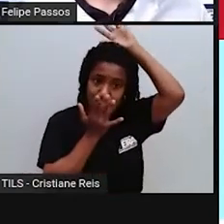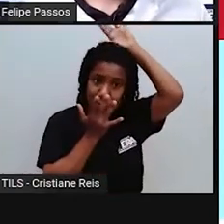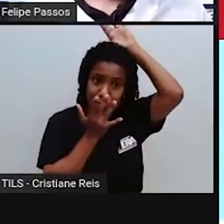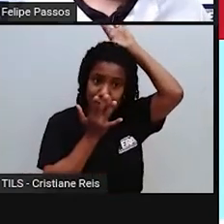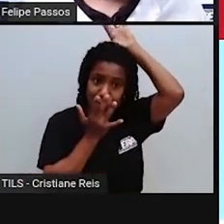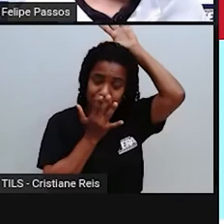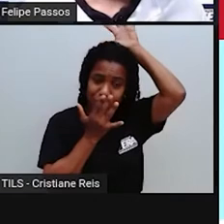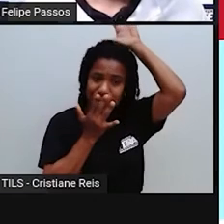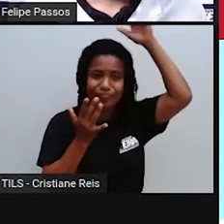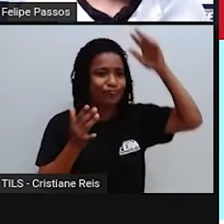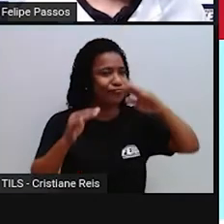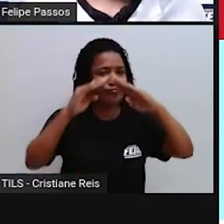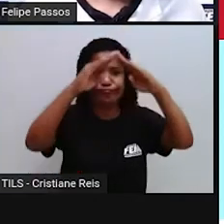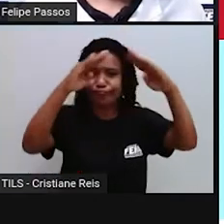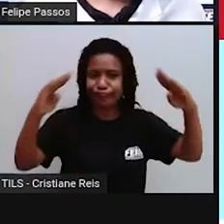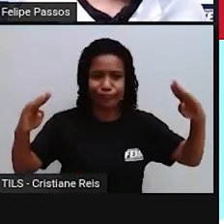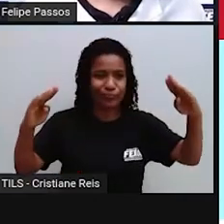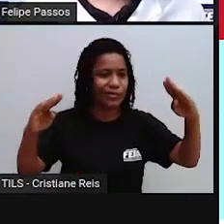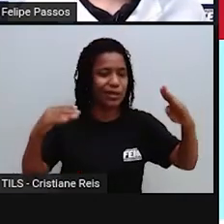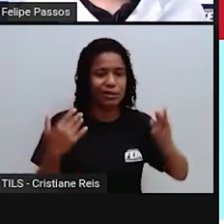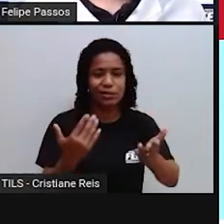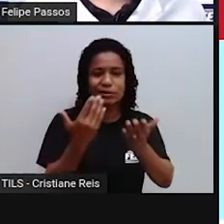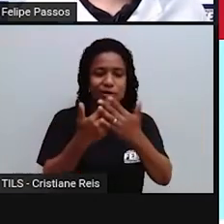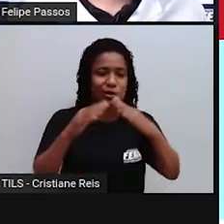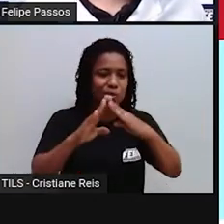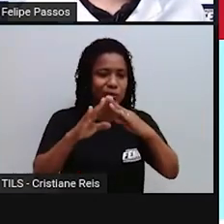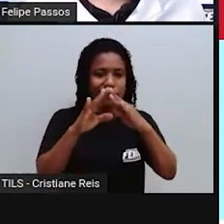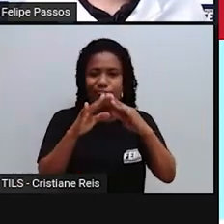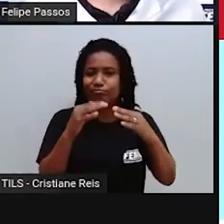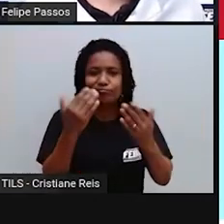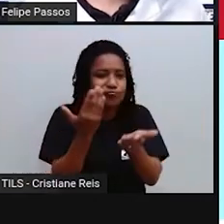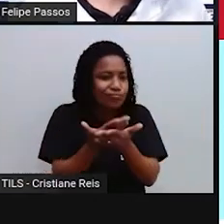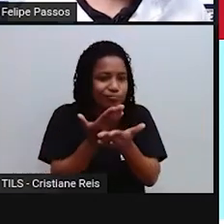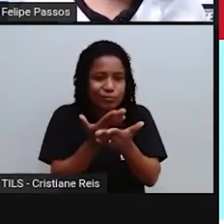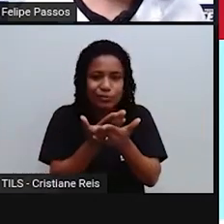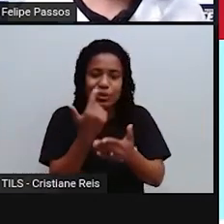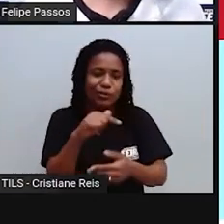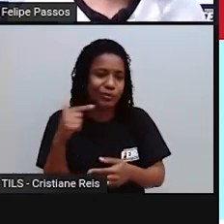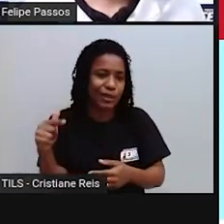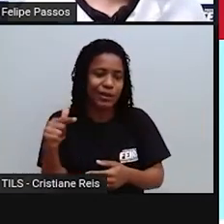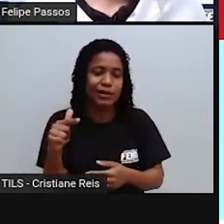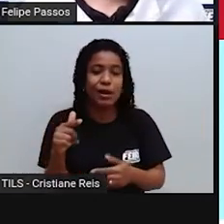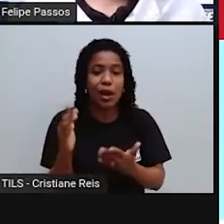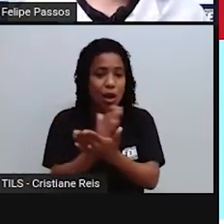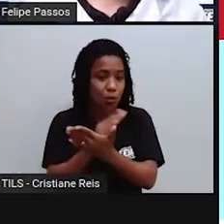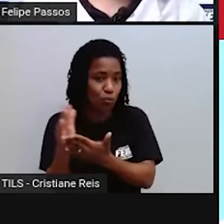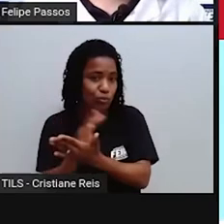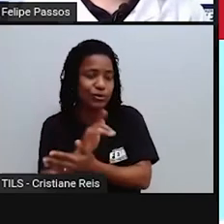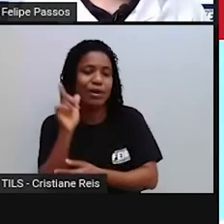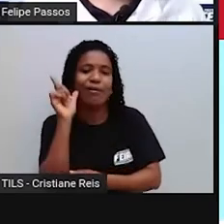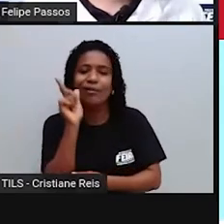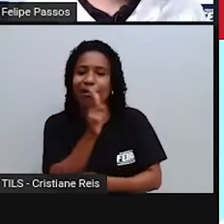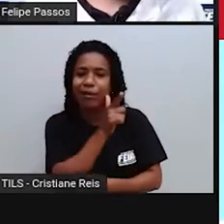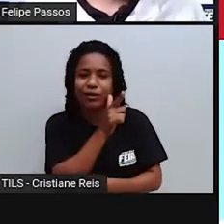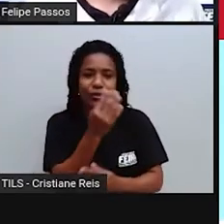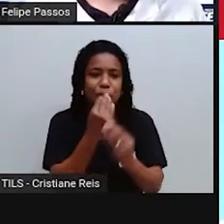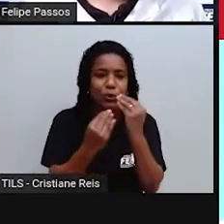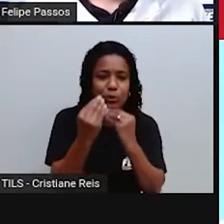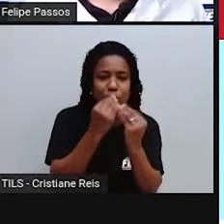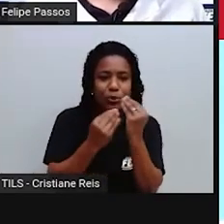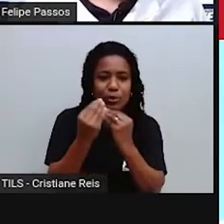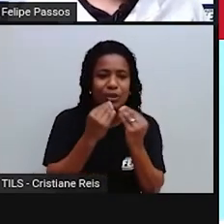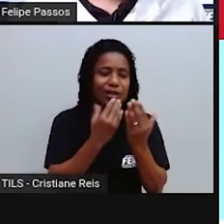que não tem os recursos necessários, não tem merenda escolar para que os alunos consigam estudar.